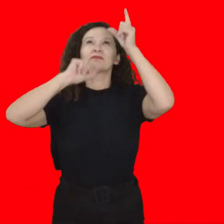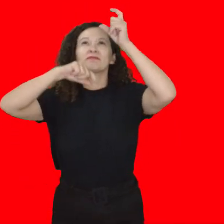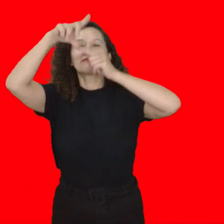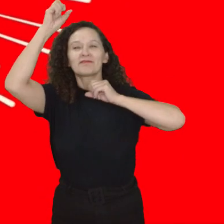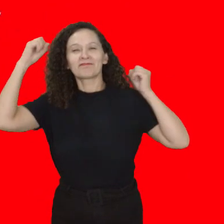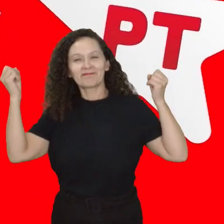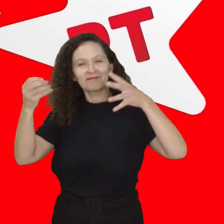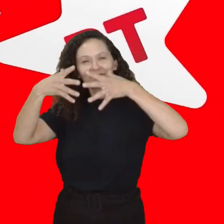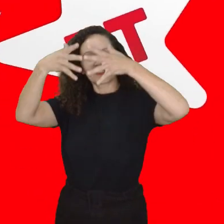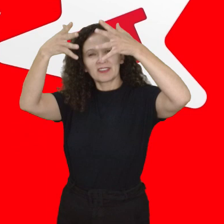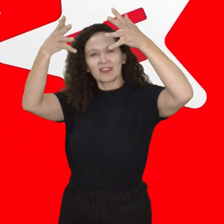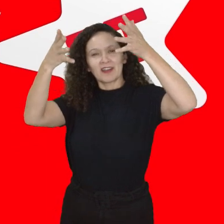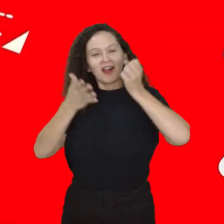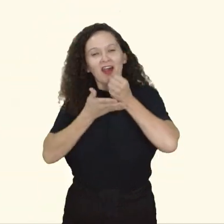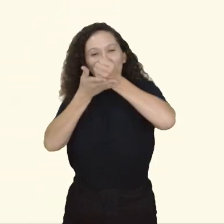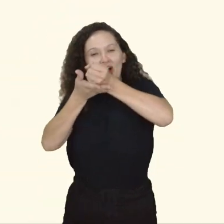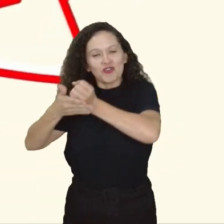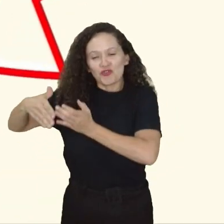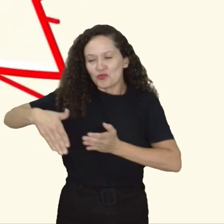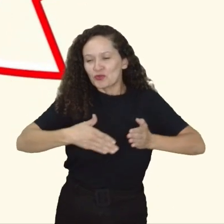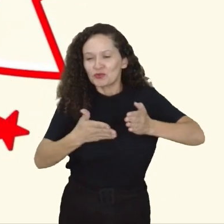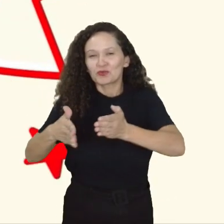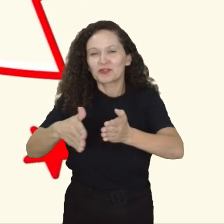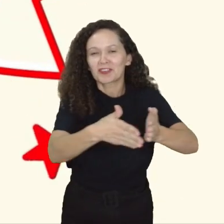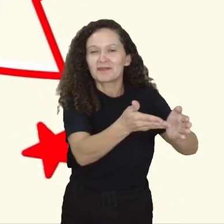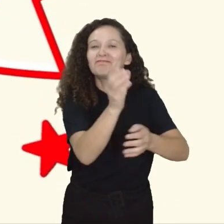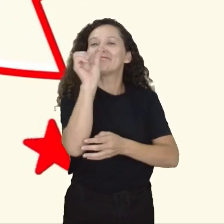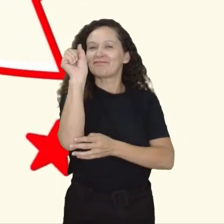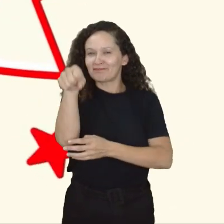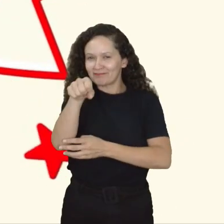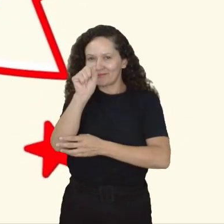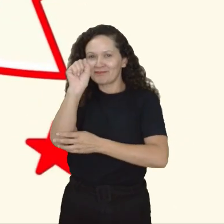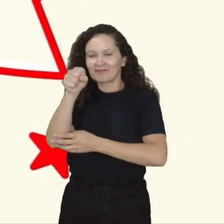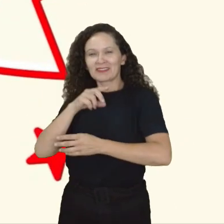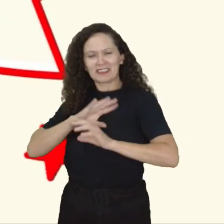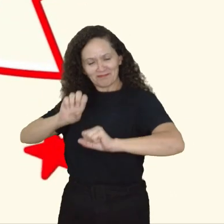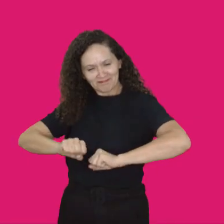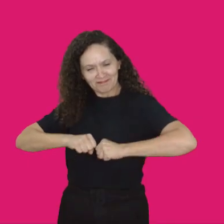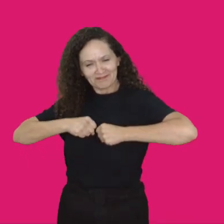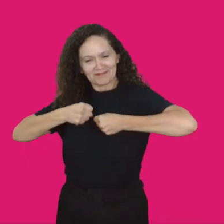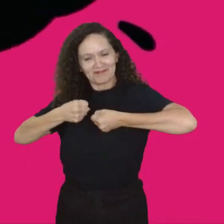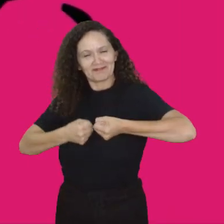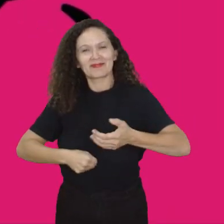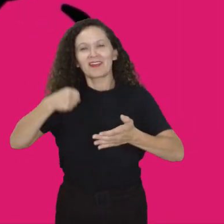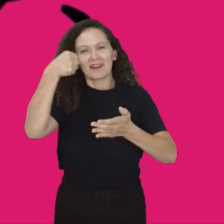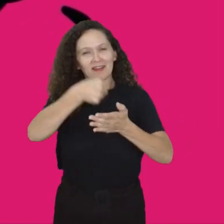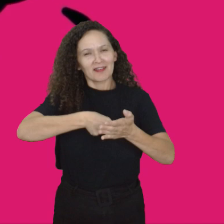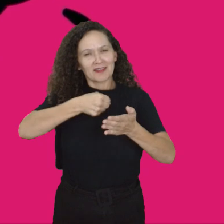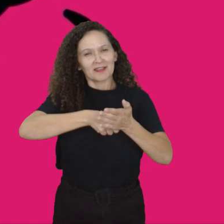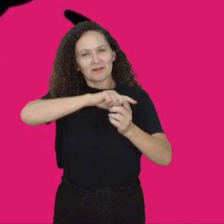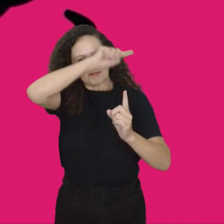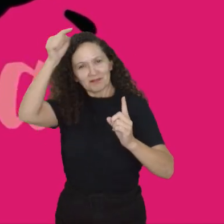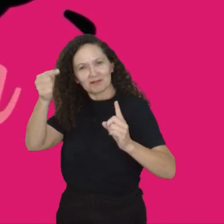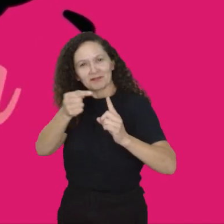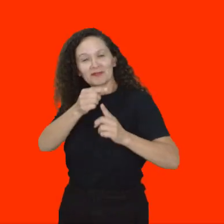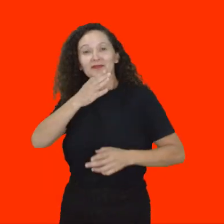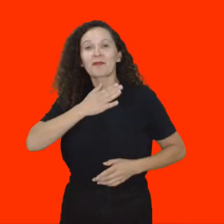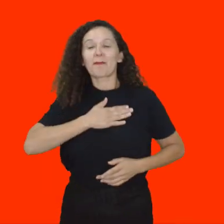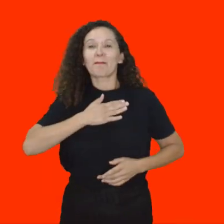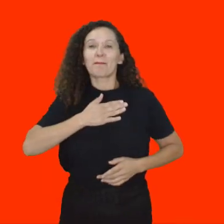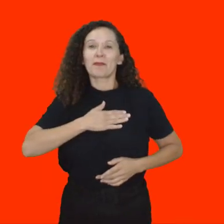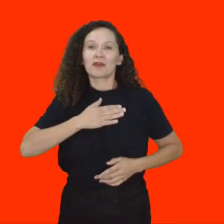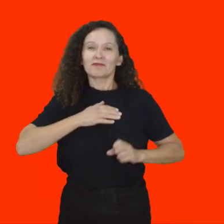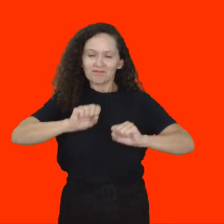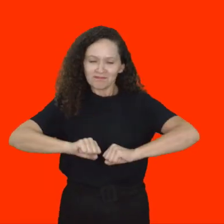estrela ainda brilha Ela é quem vai me guiar Ser guerreira é minha sina